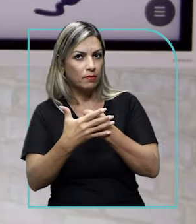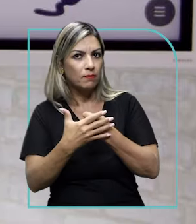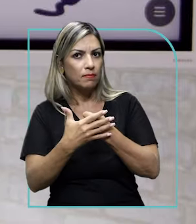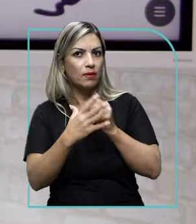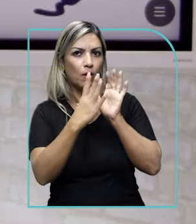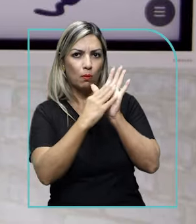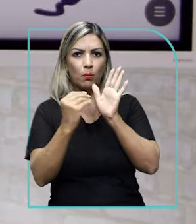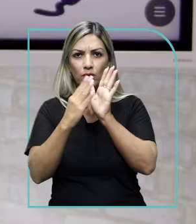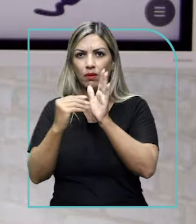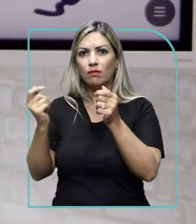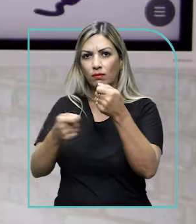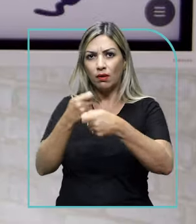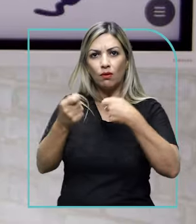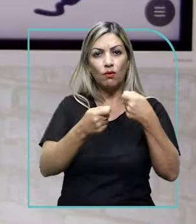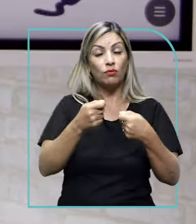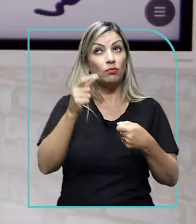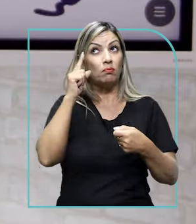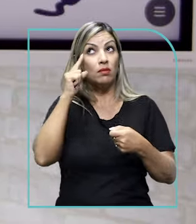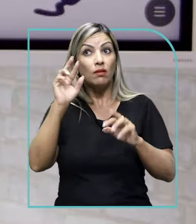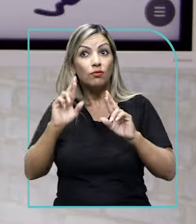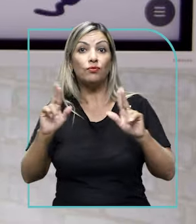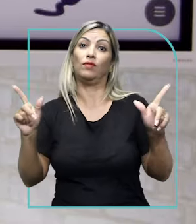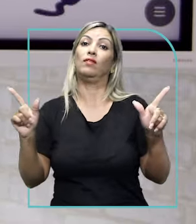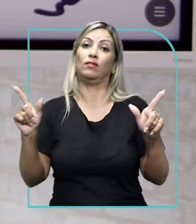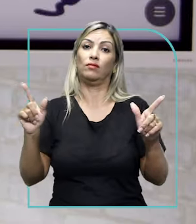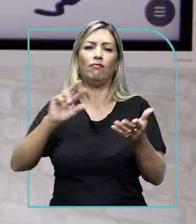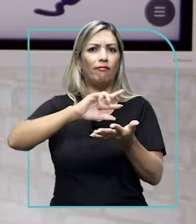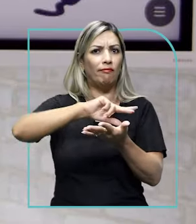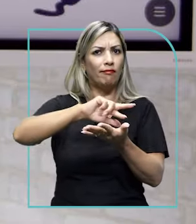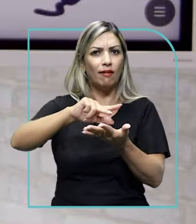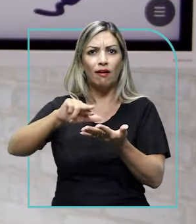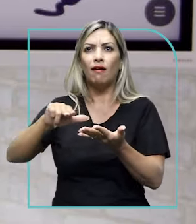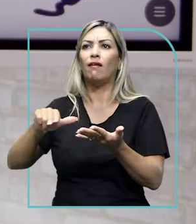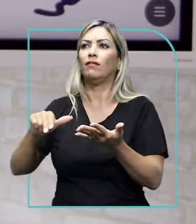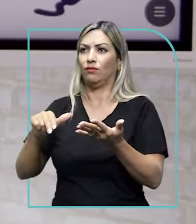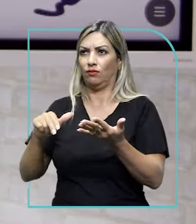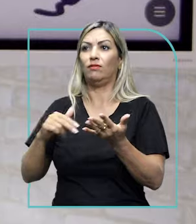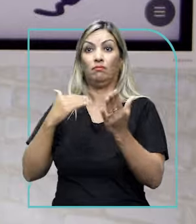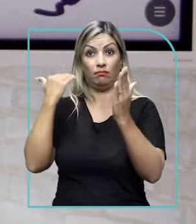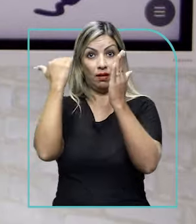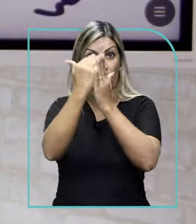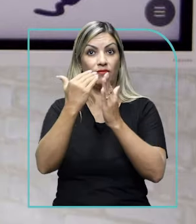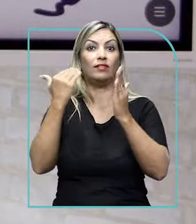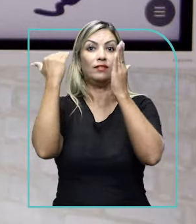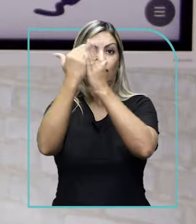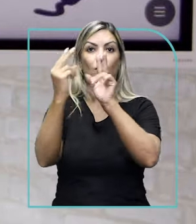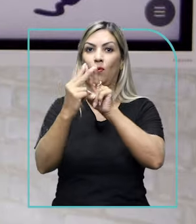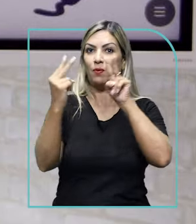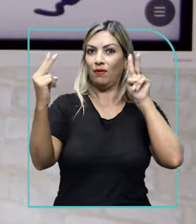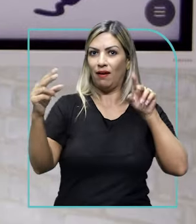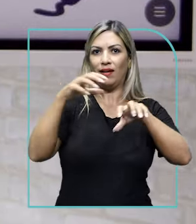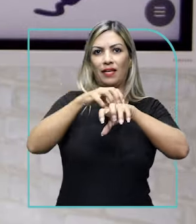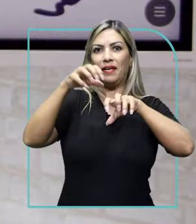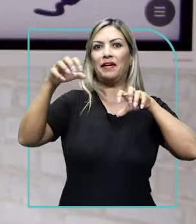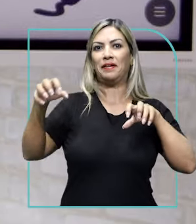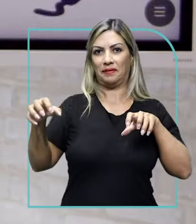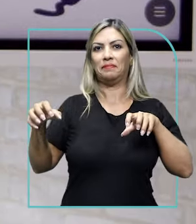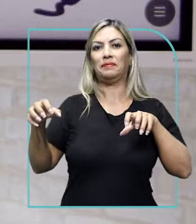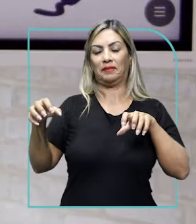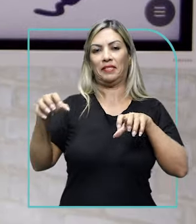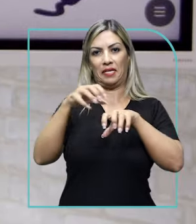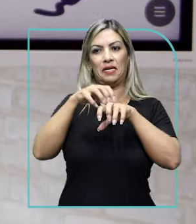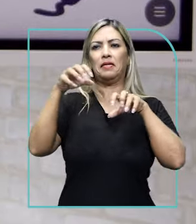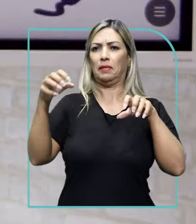modelos de negócio foram repensados, muito se avançou no online, as vendas online, né?